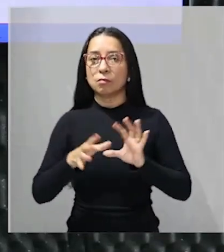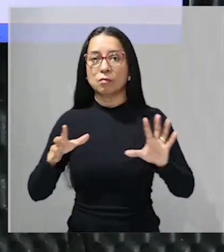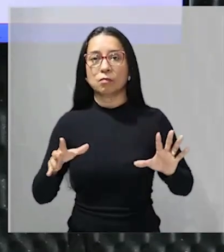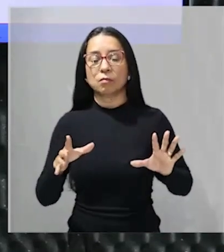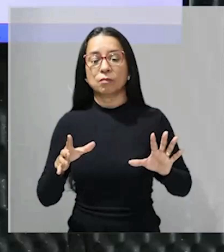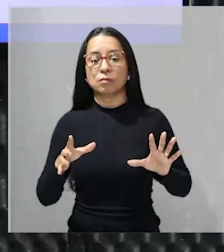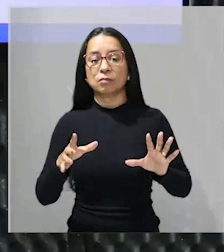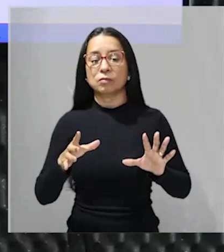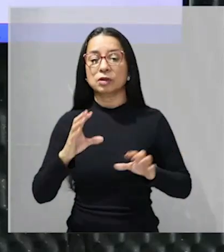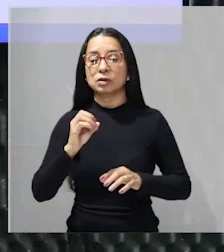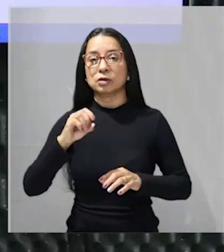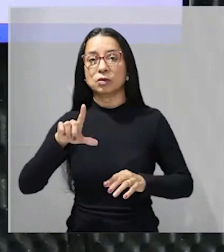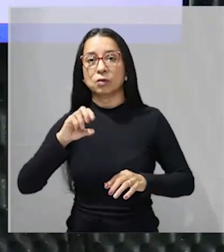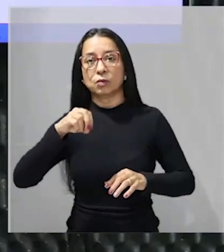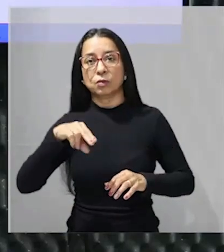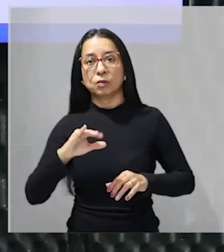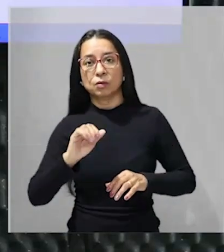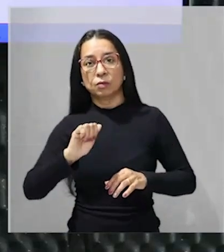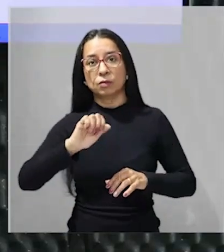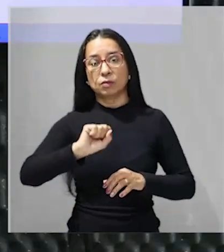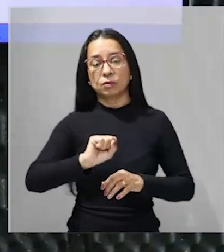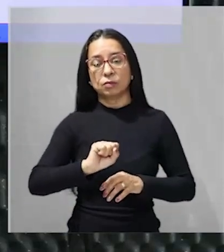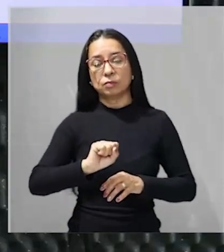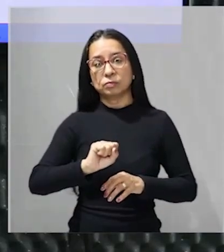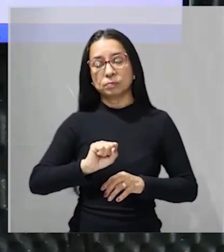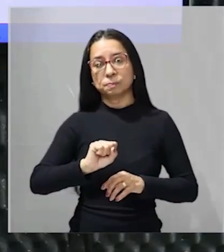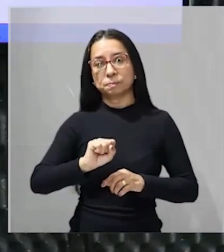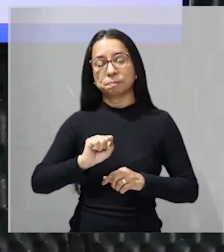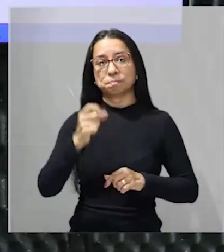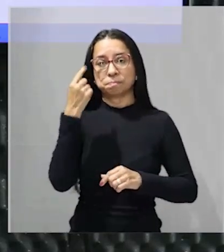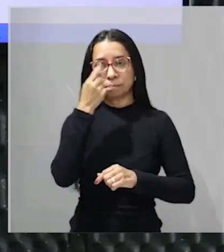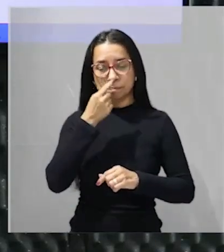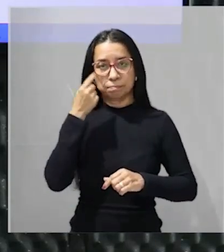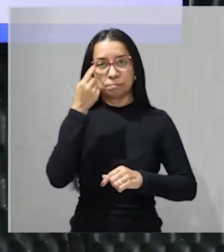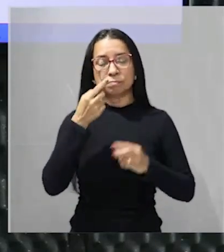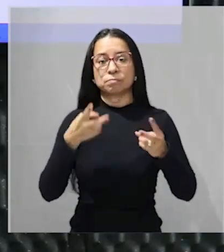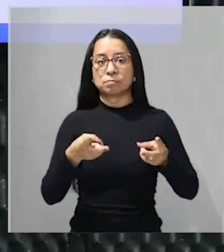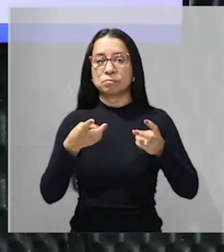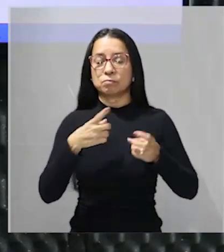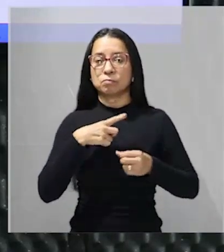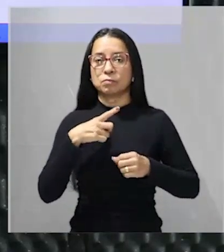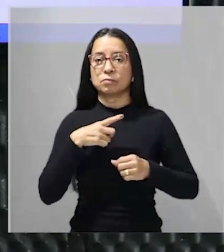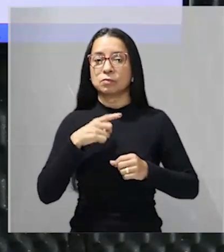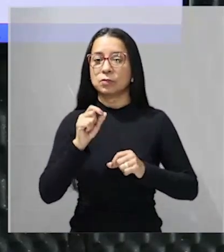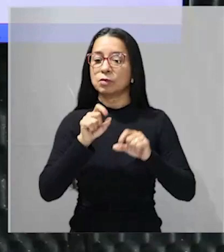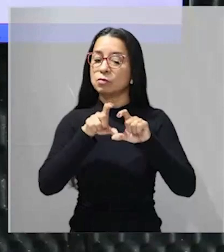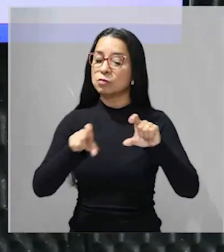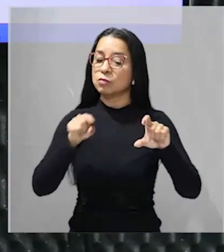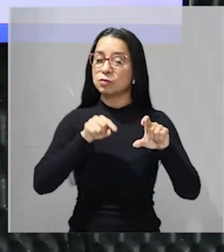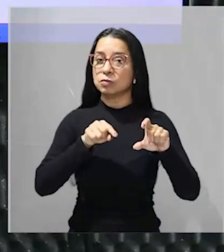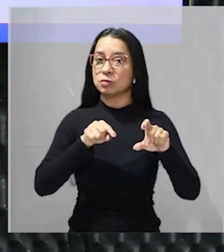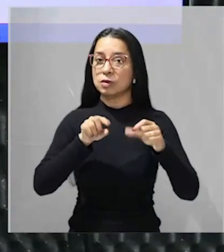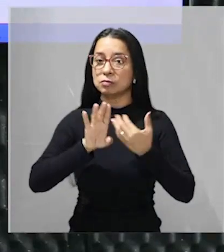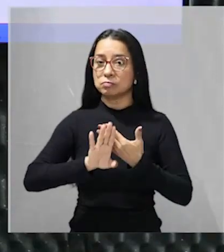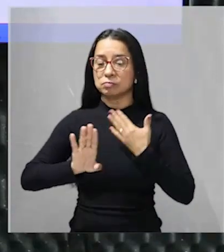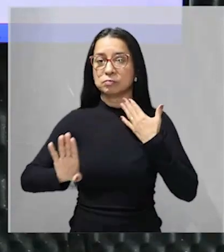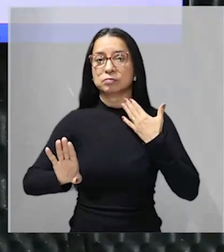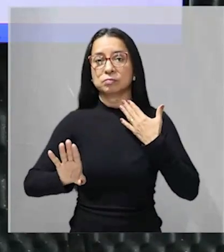dessas colônias hispânicas observar que na verdade nós teremos uma fragmentação política